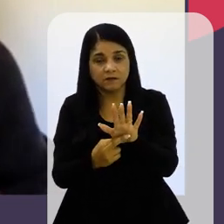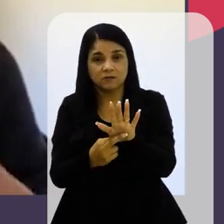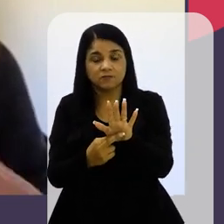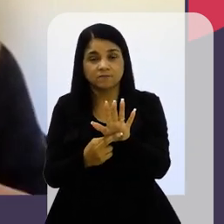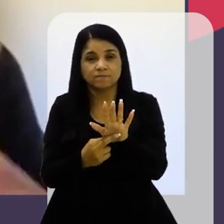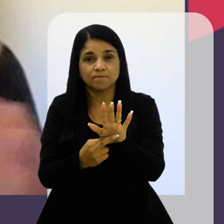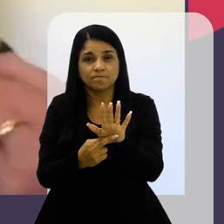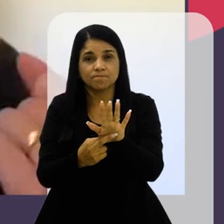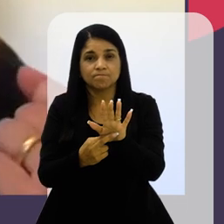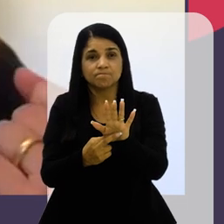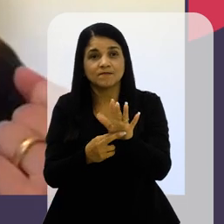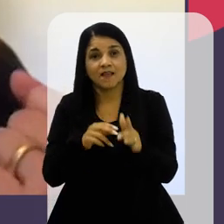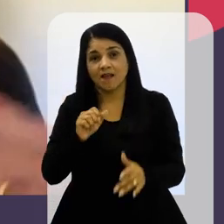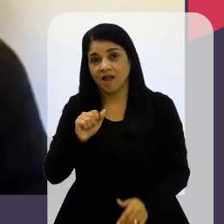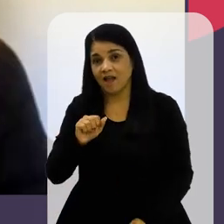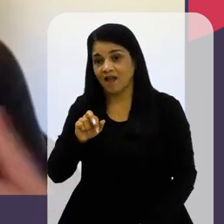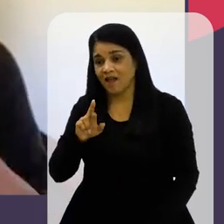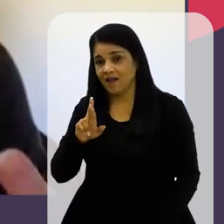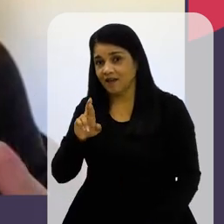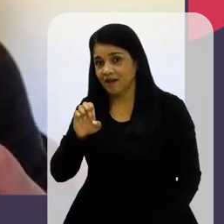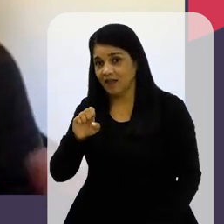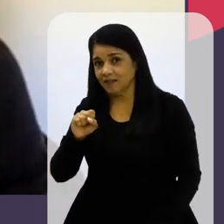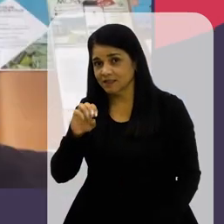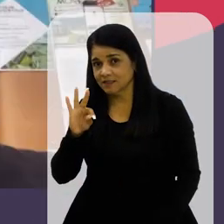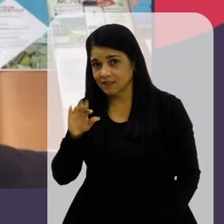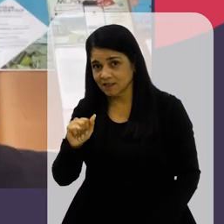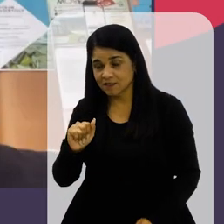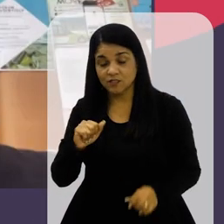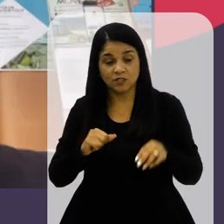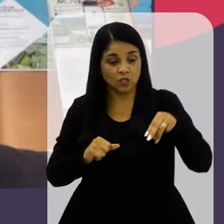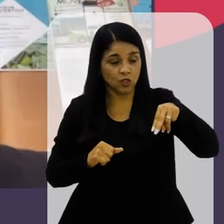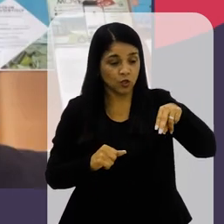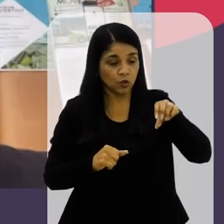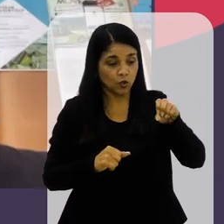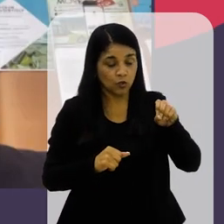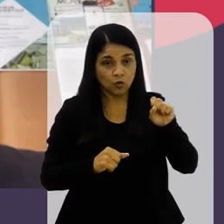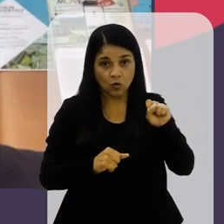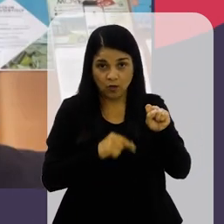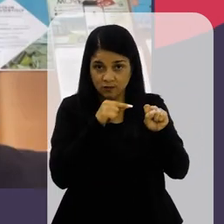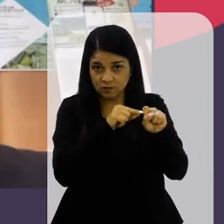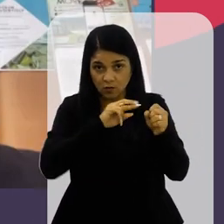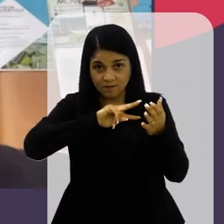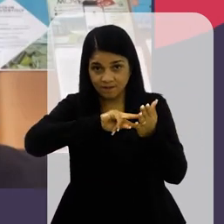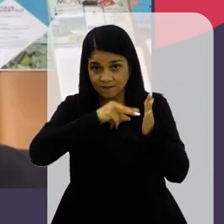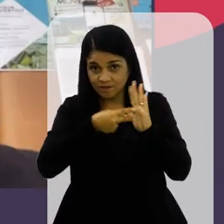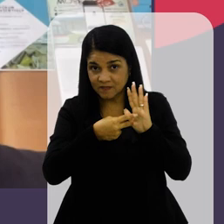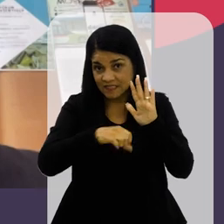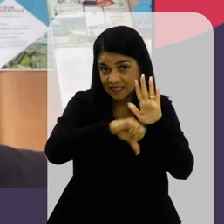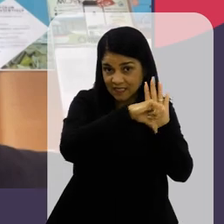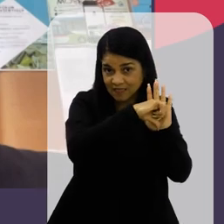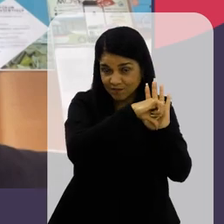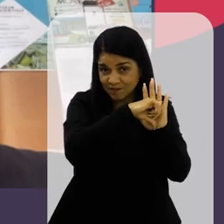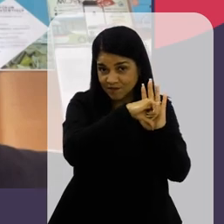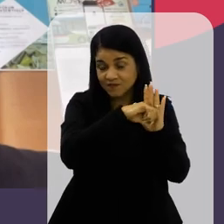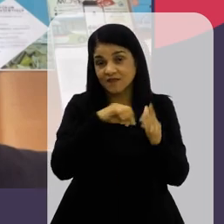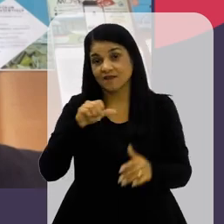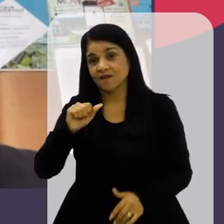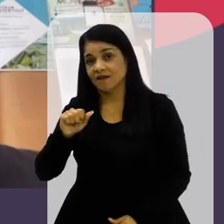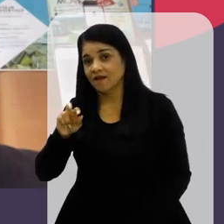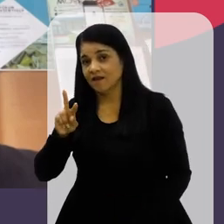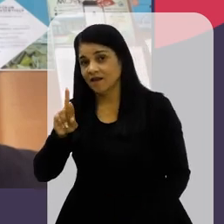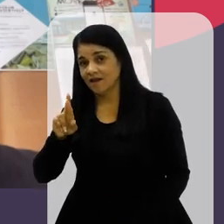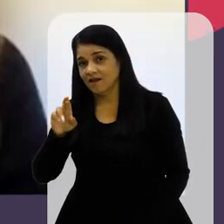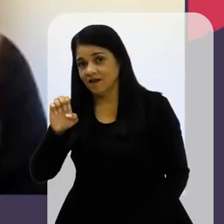representadas Por Arestas E o que a gente Chama de nós No nosso caso Os nós São os crimes